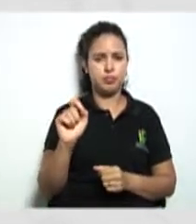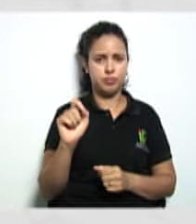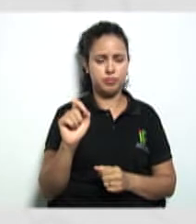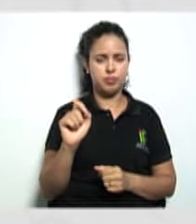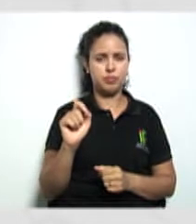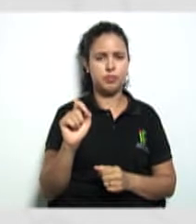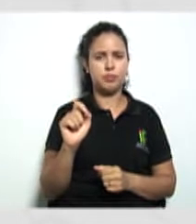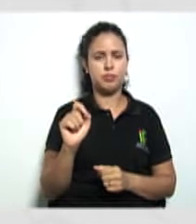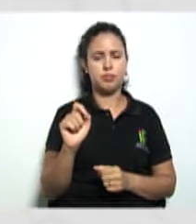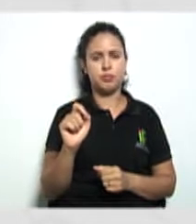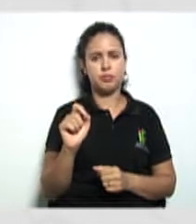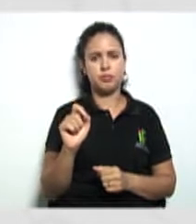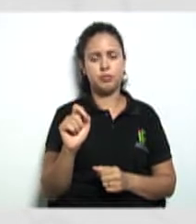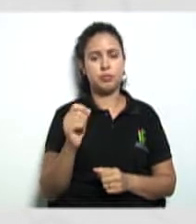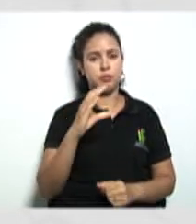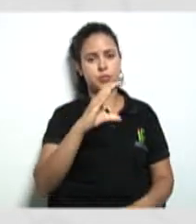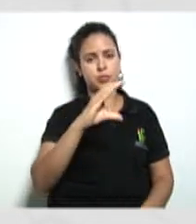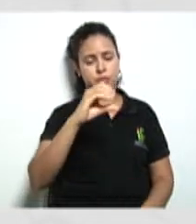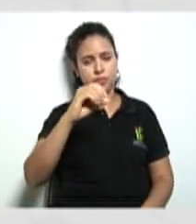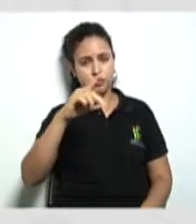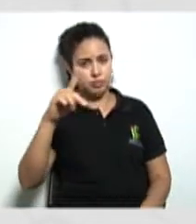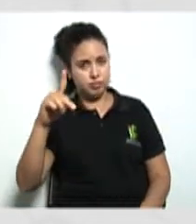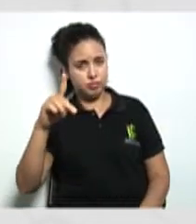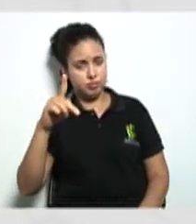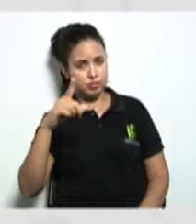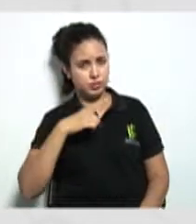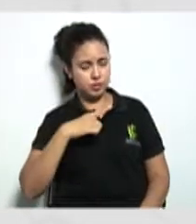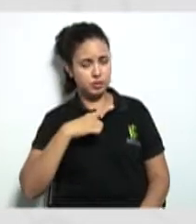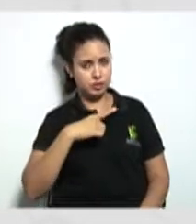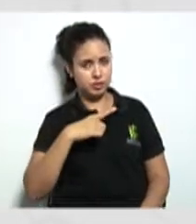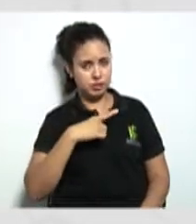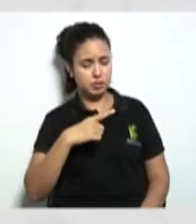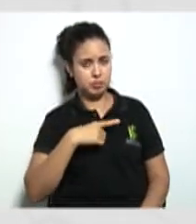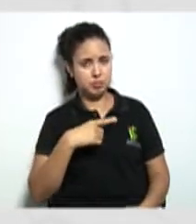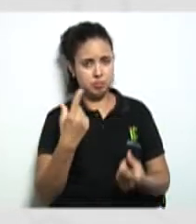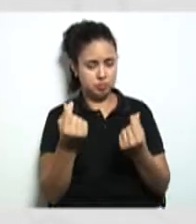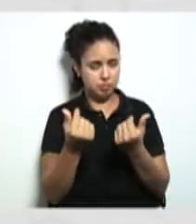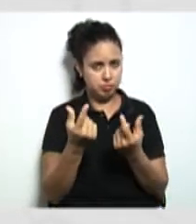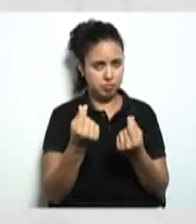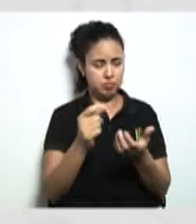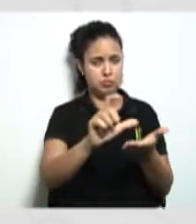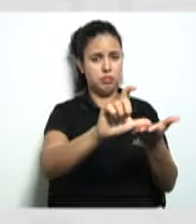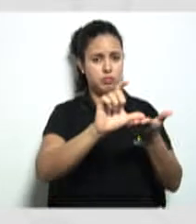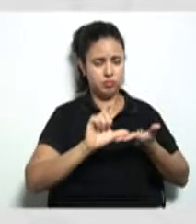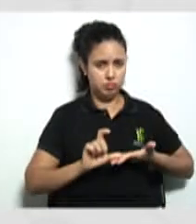viabilidade. A cooperativa será lucrativa? É uma pergunta que tem que se fazer.